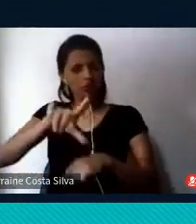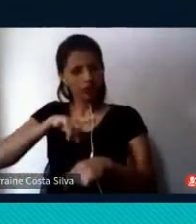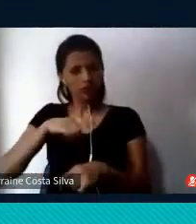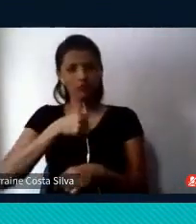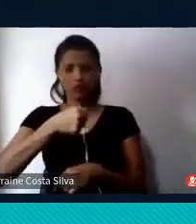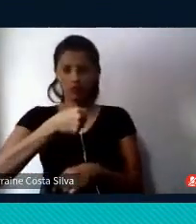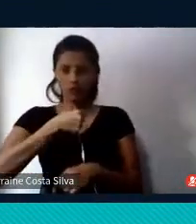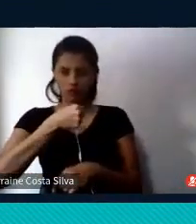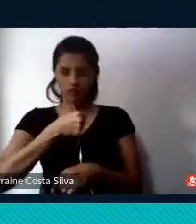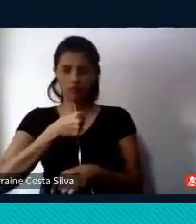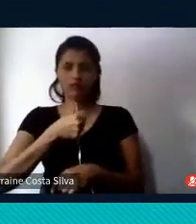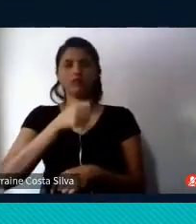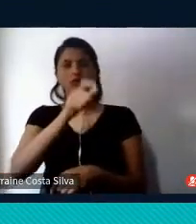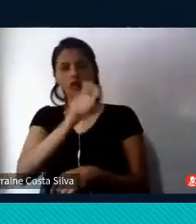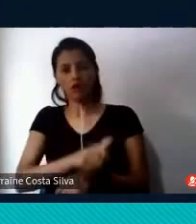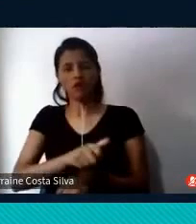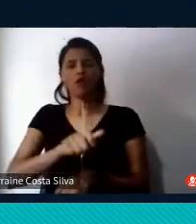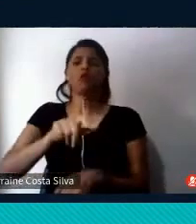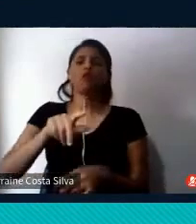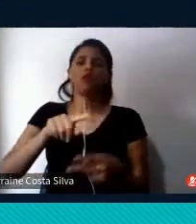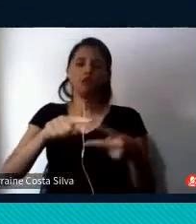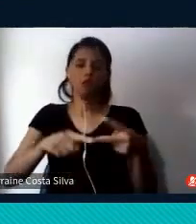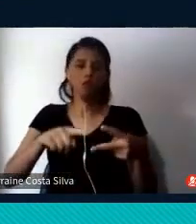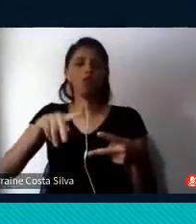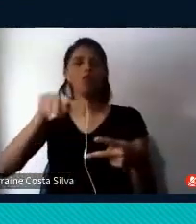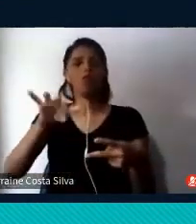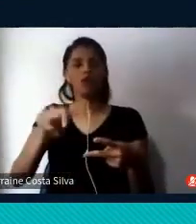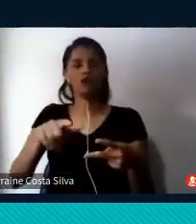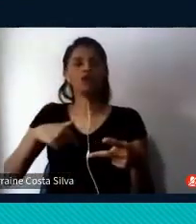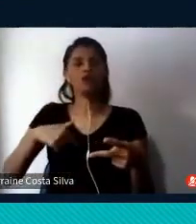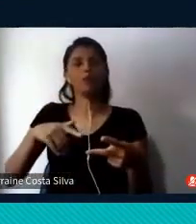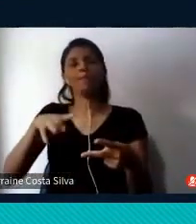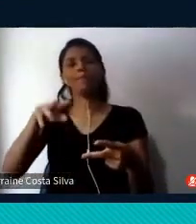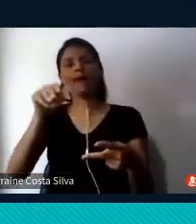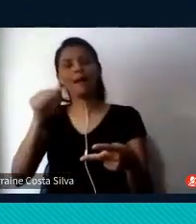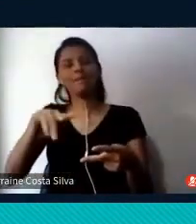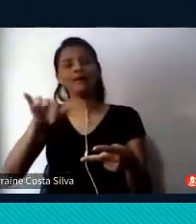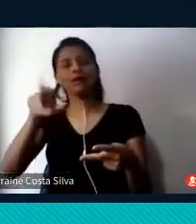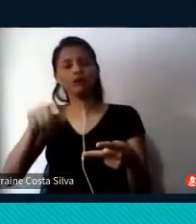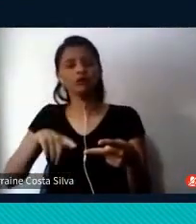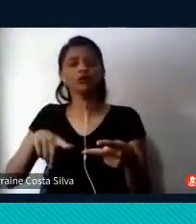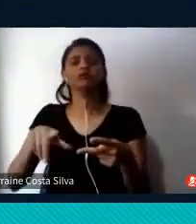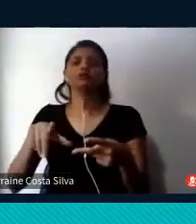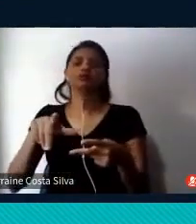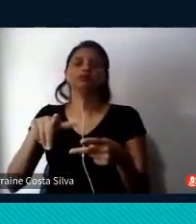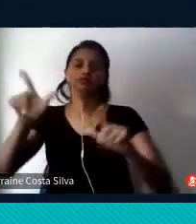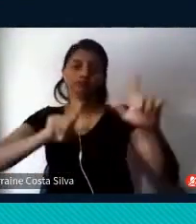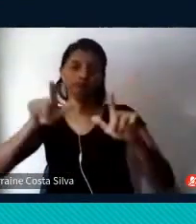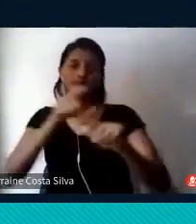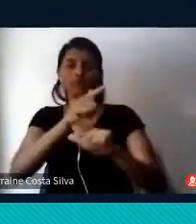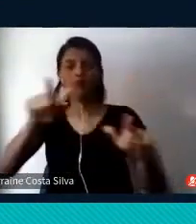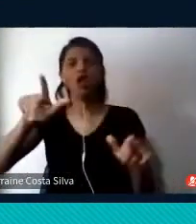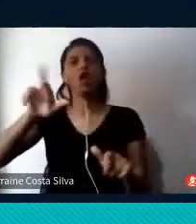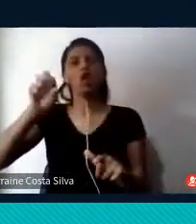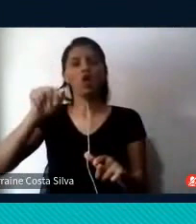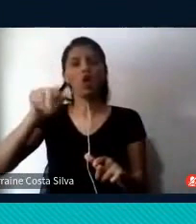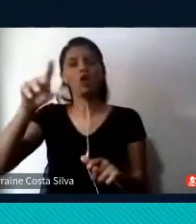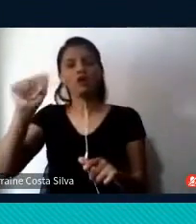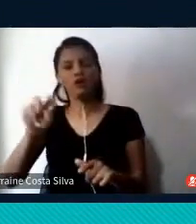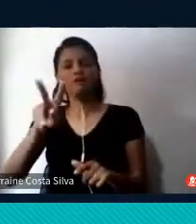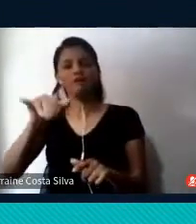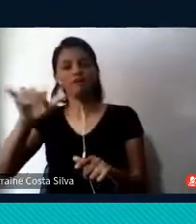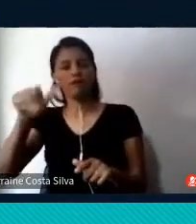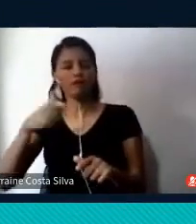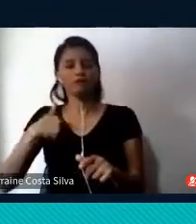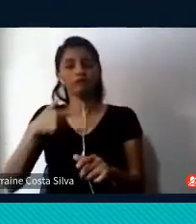o Atila e a Marindo, no Roda Viva, na Rede Cultura. E eu achei bem interessante. Ele começa a entrevista